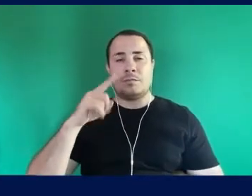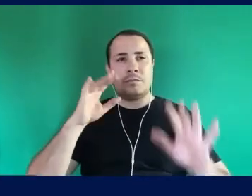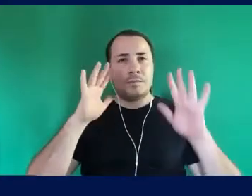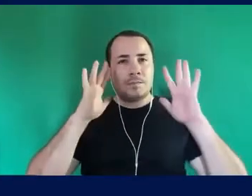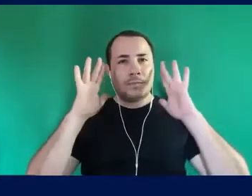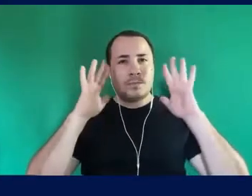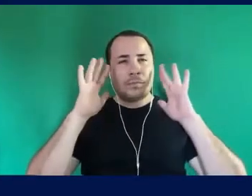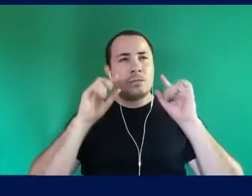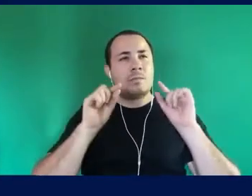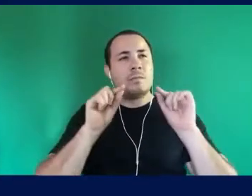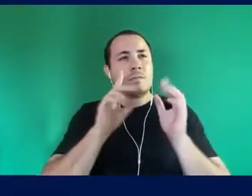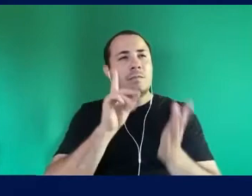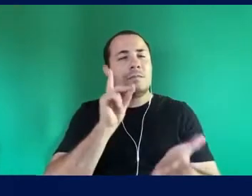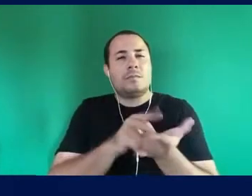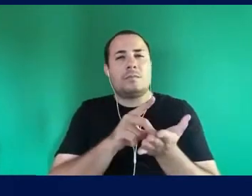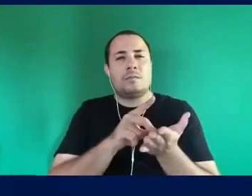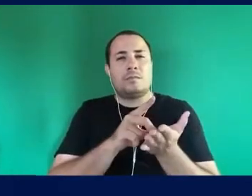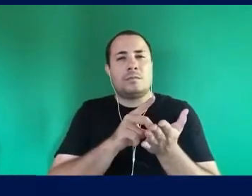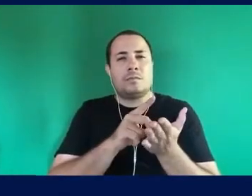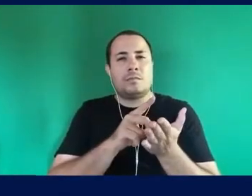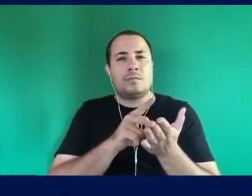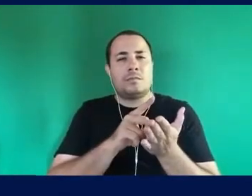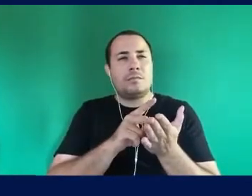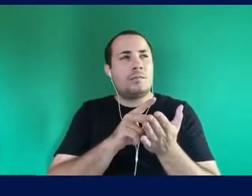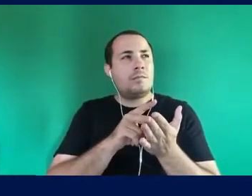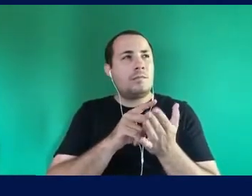Eu não posso Escapar Do real